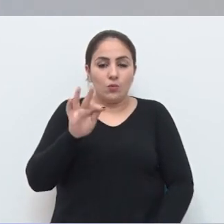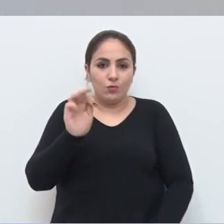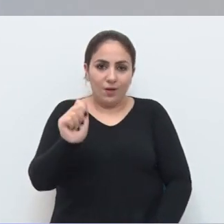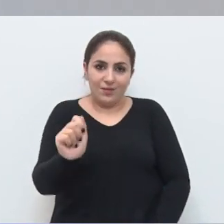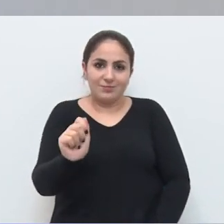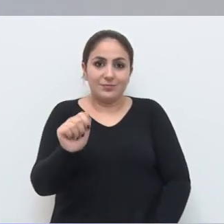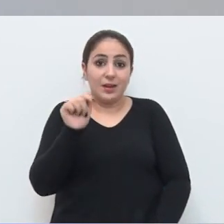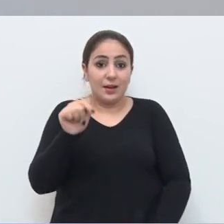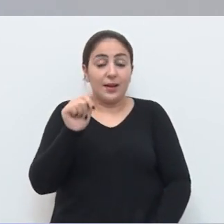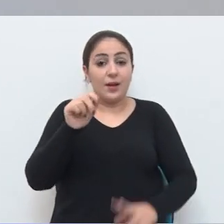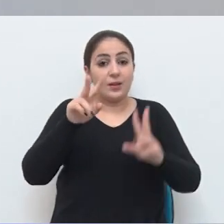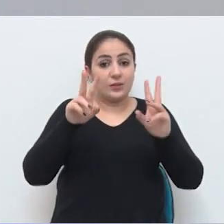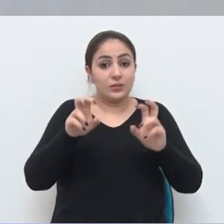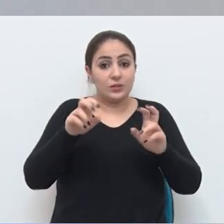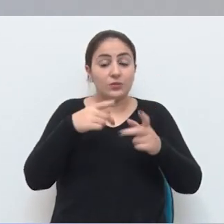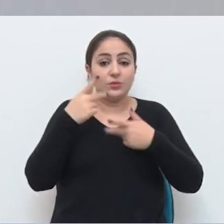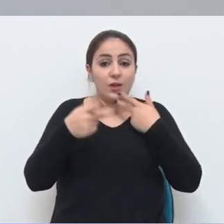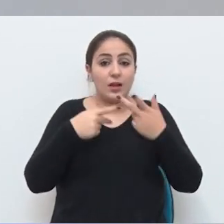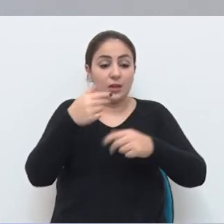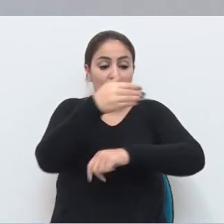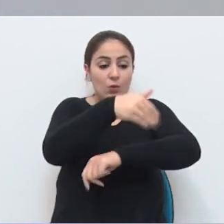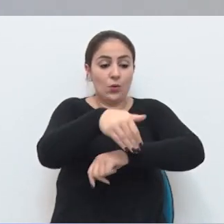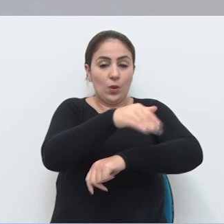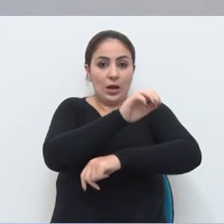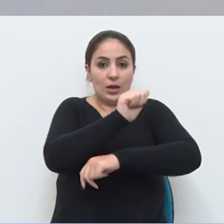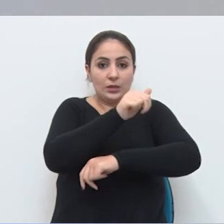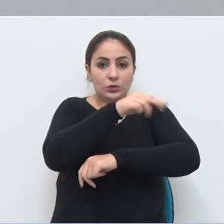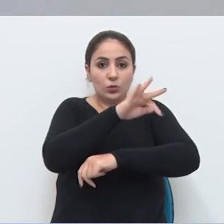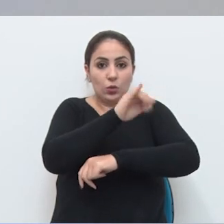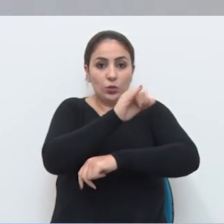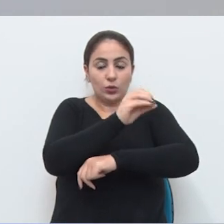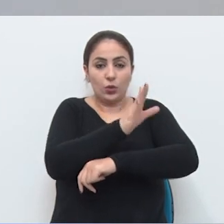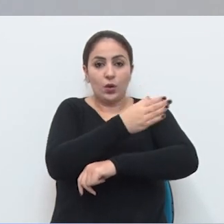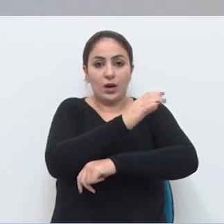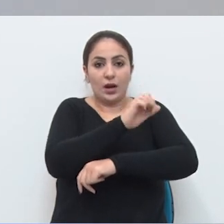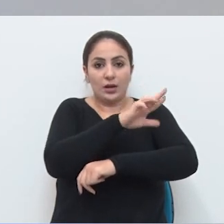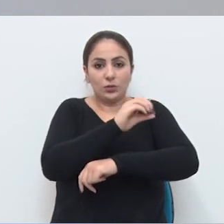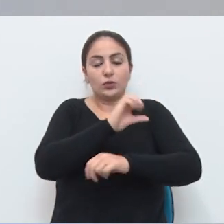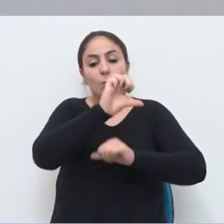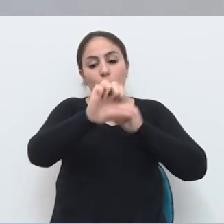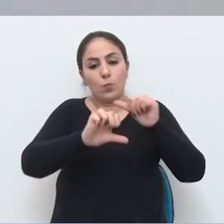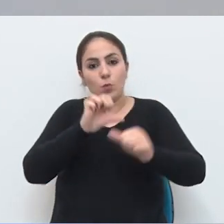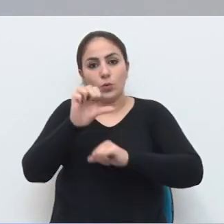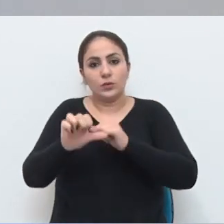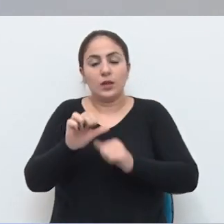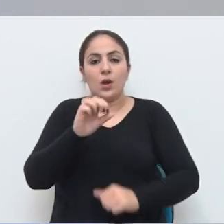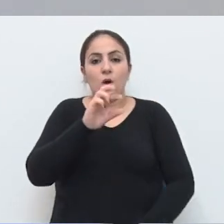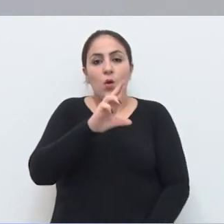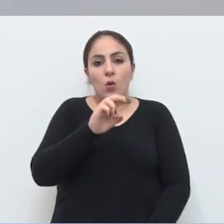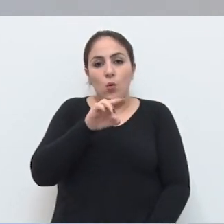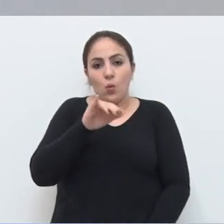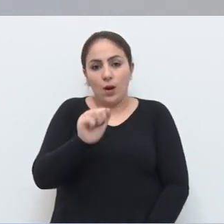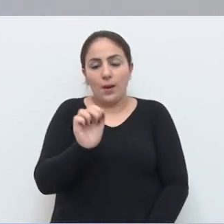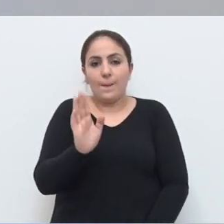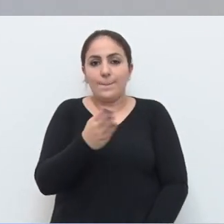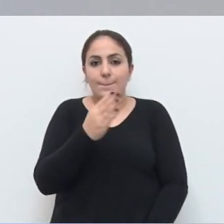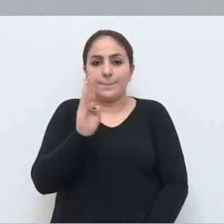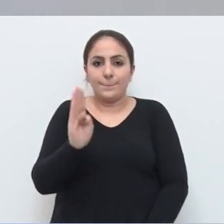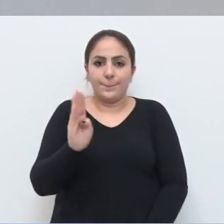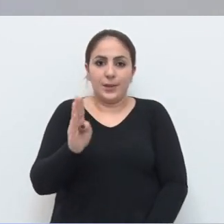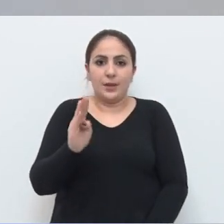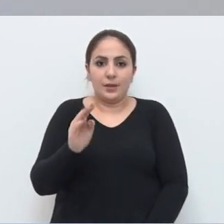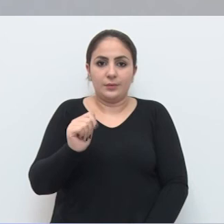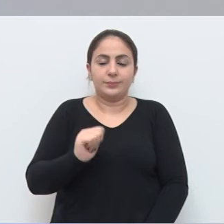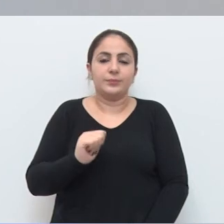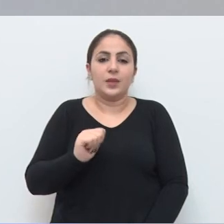Rufa Soldá. A matéria denomina de rua Antônio Carlos de Felipo Ancines a rua B do loteamento Gleba